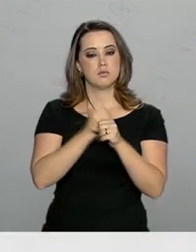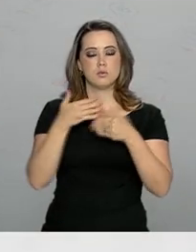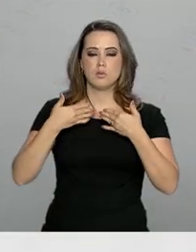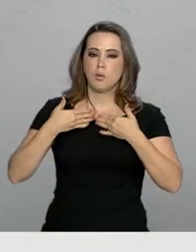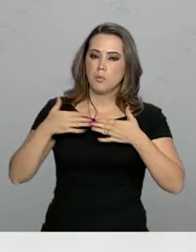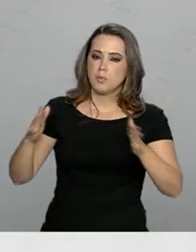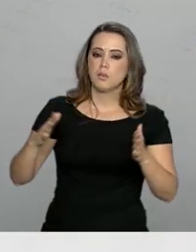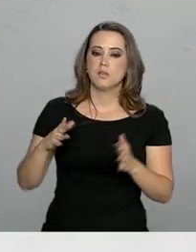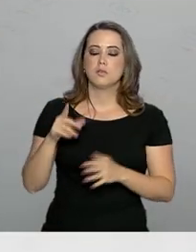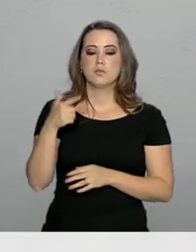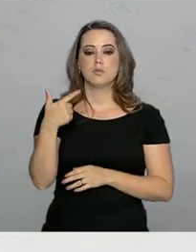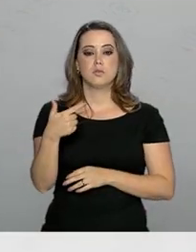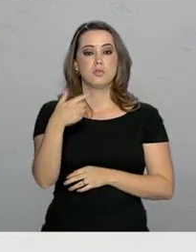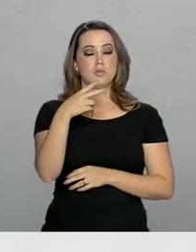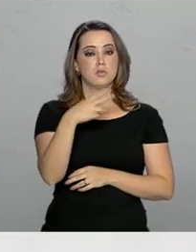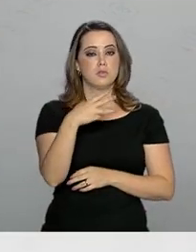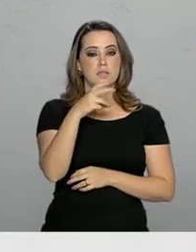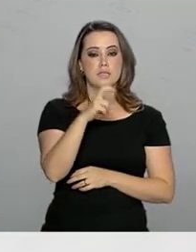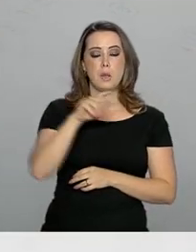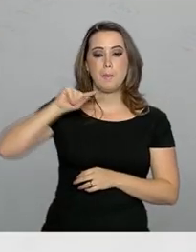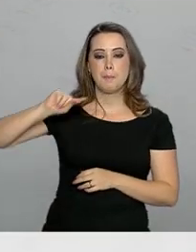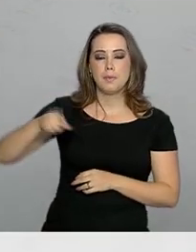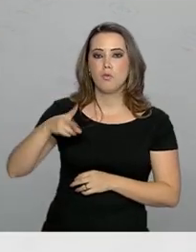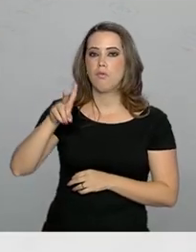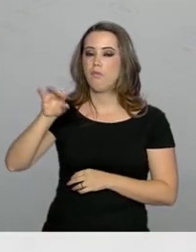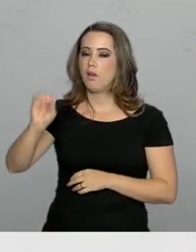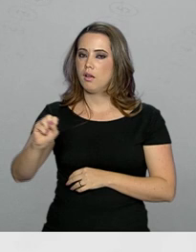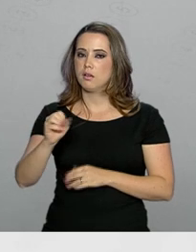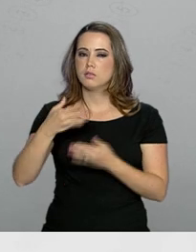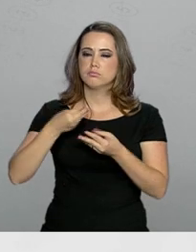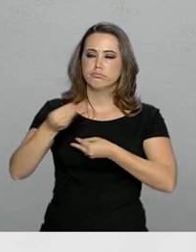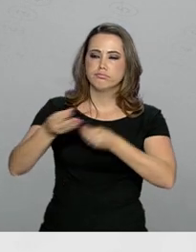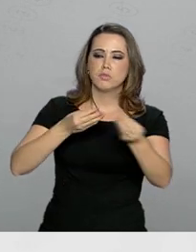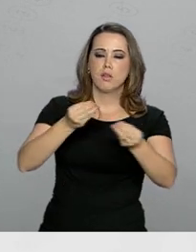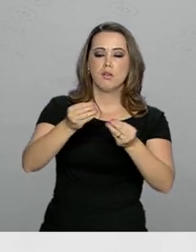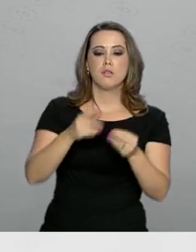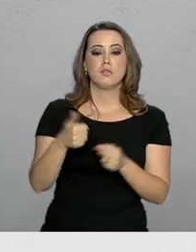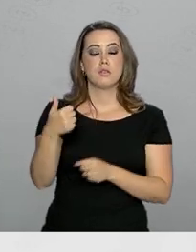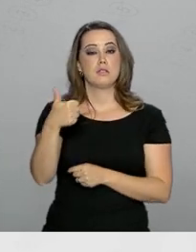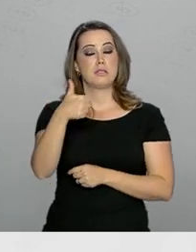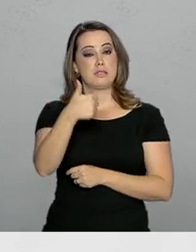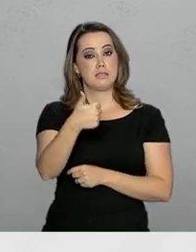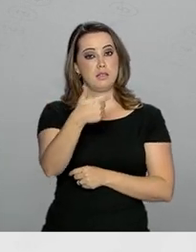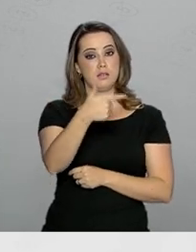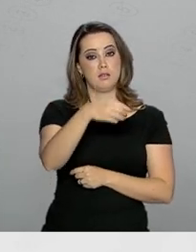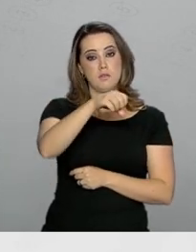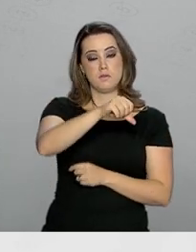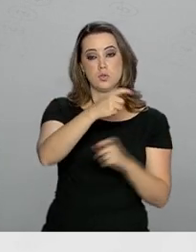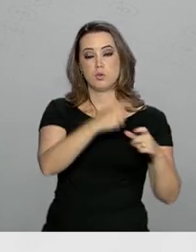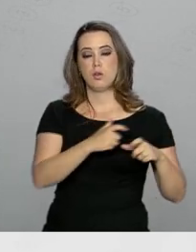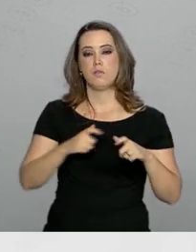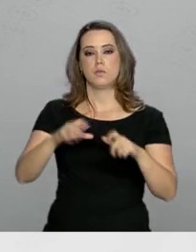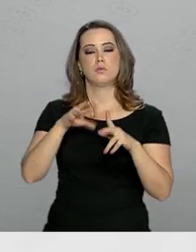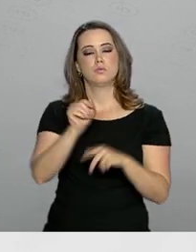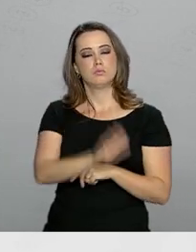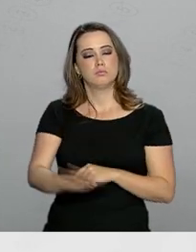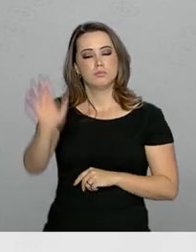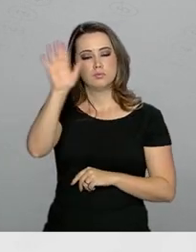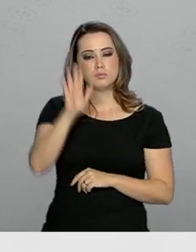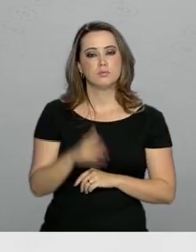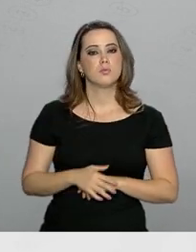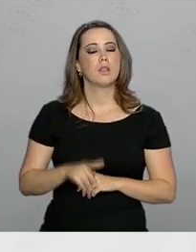abertas. São 235 mil vagas distribuídas em 129 instituições de todo o país.